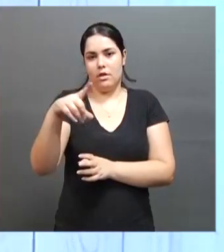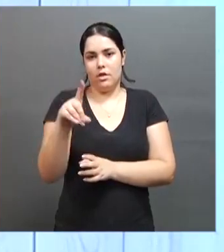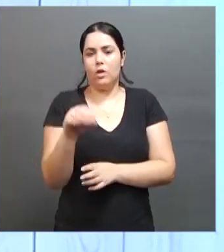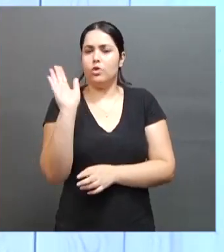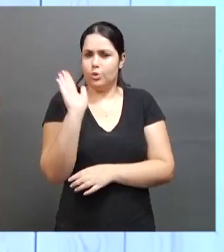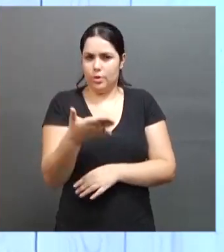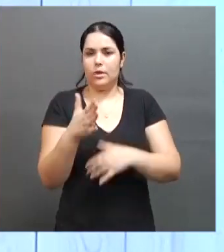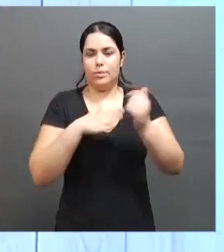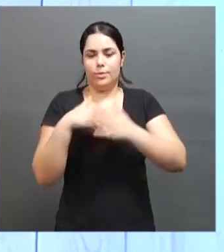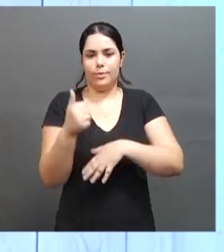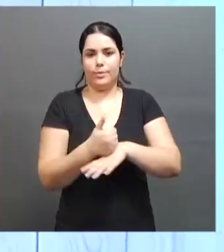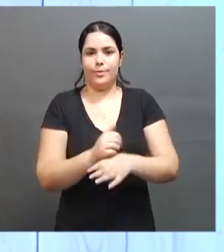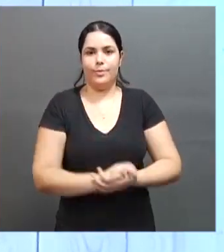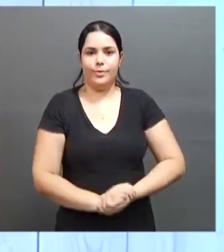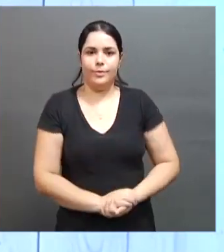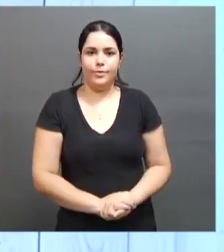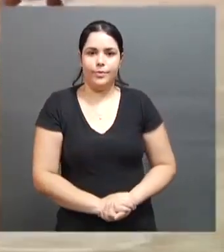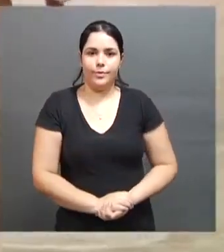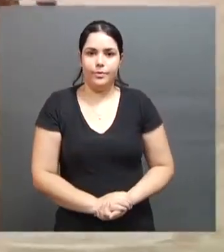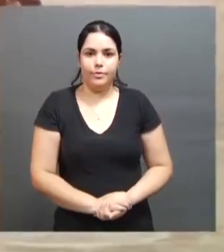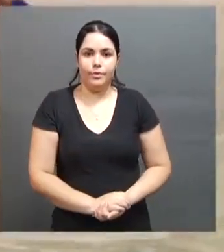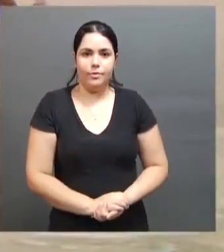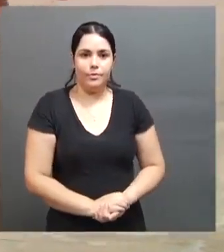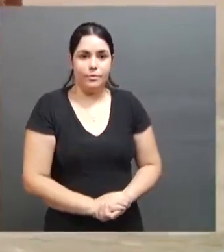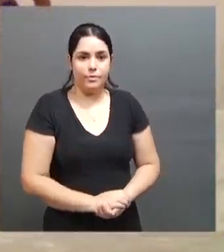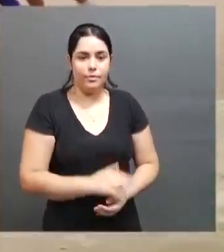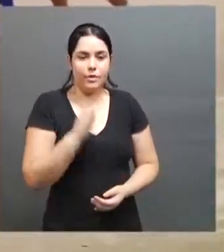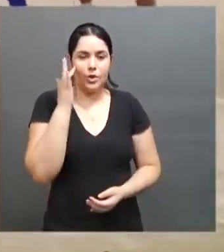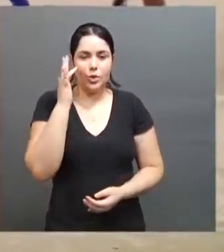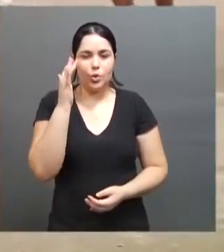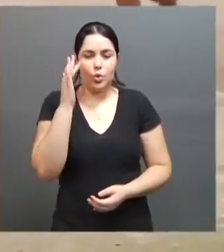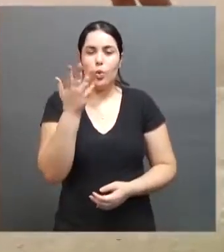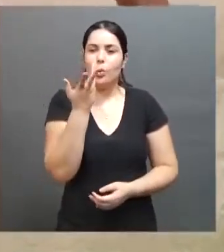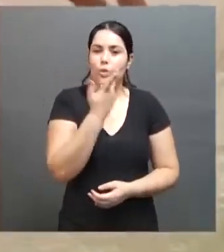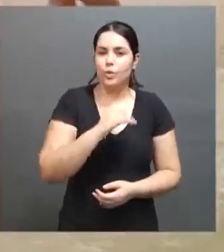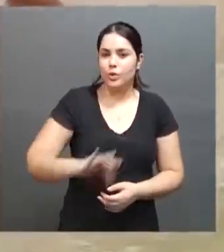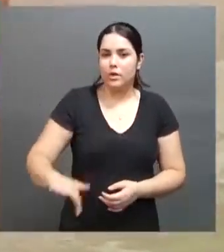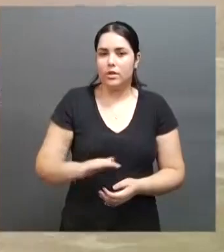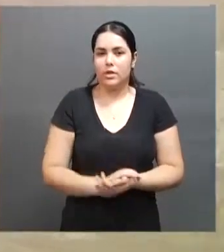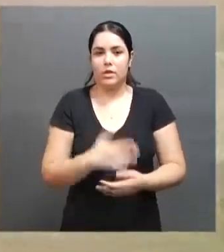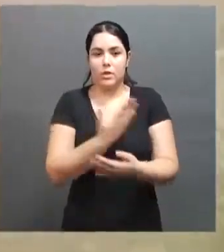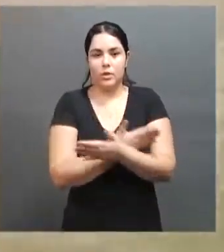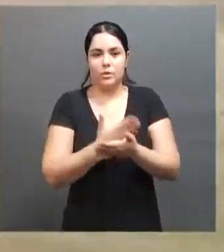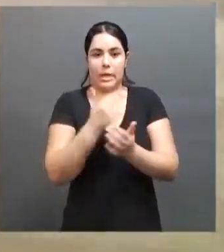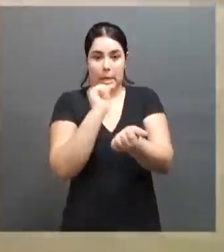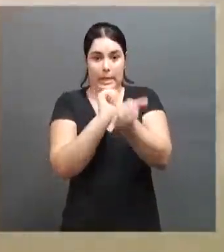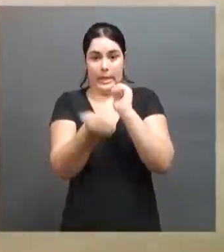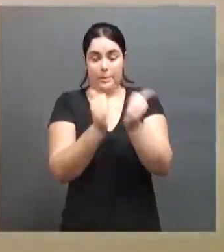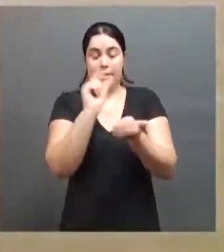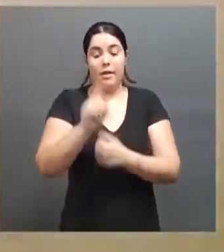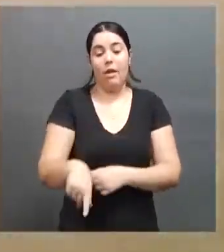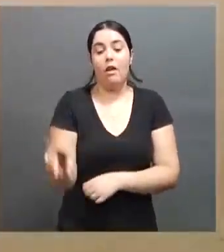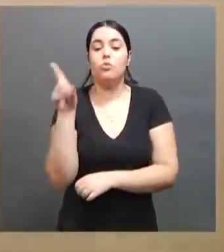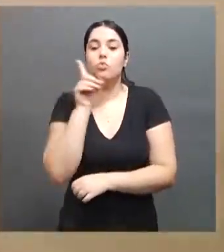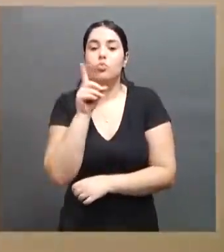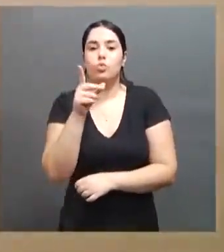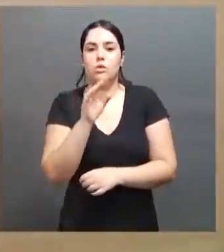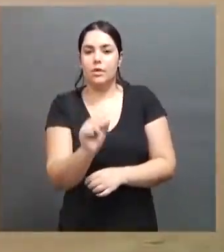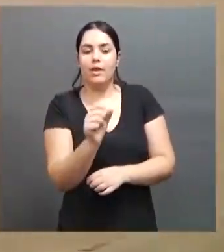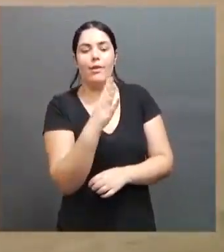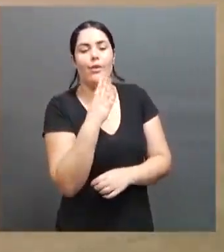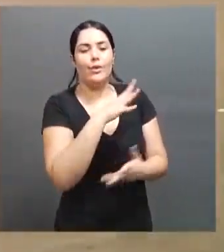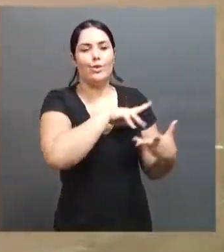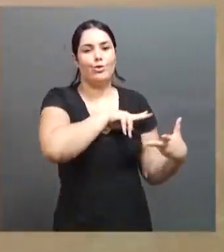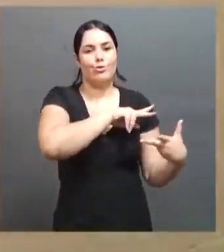atleta profissional. Olha só. O sonho de toda criança que entra no esporte é um dia ser reconhecido no